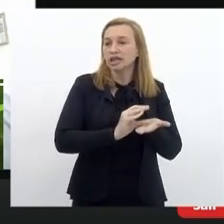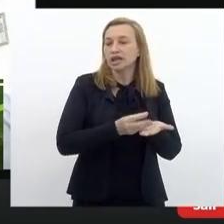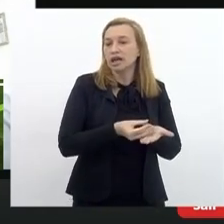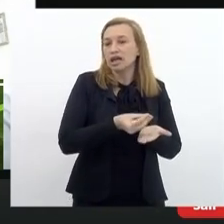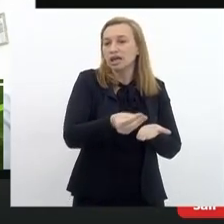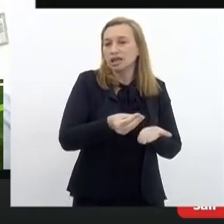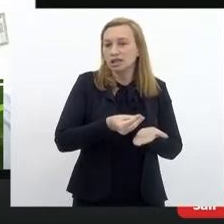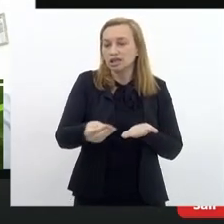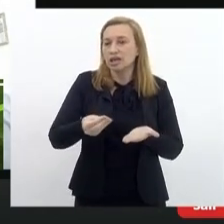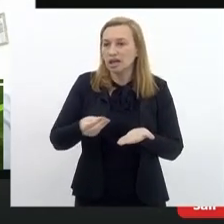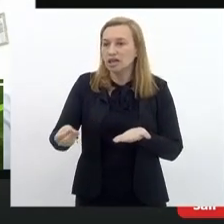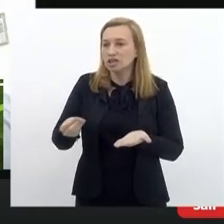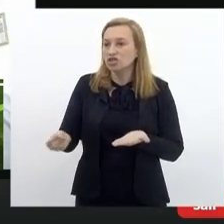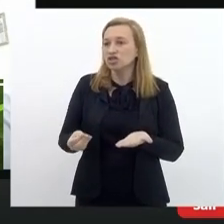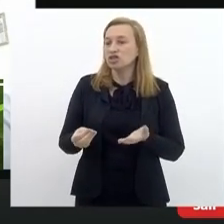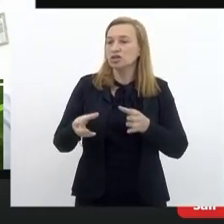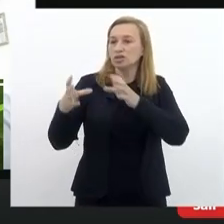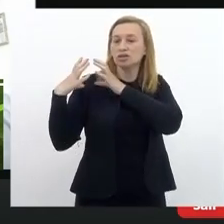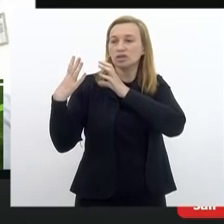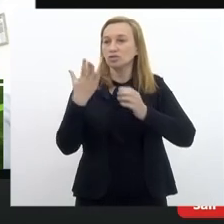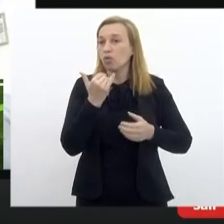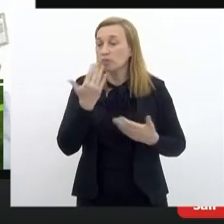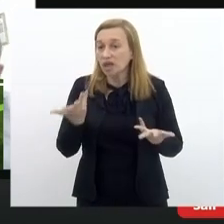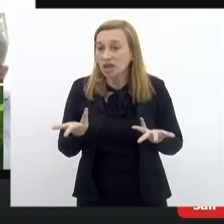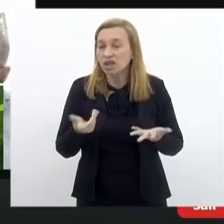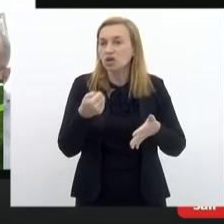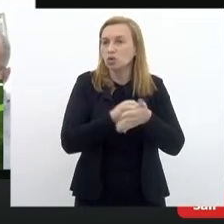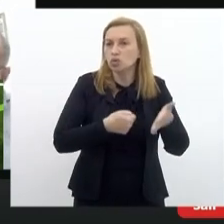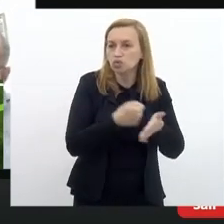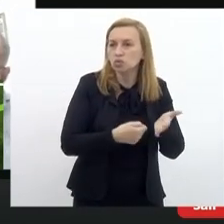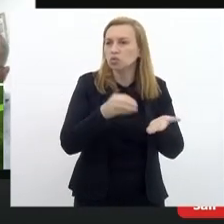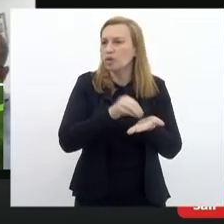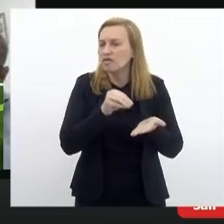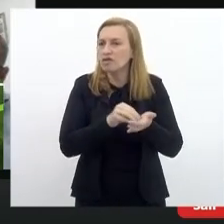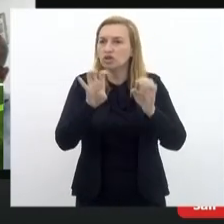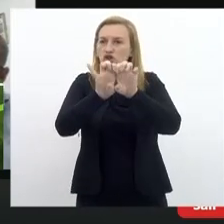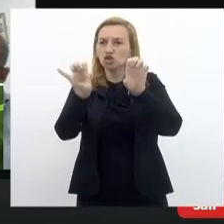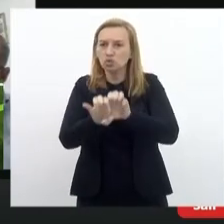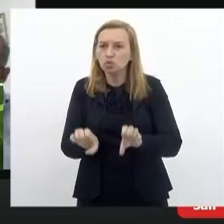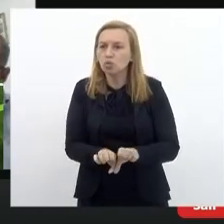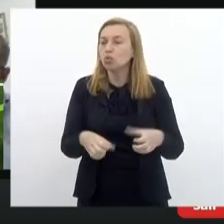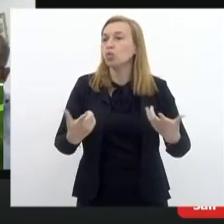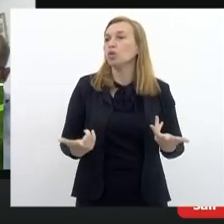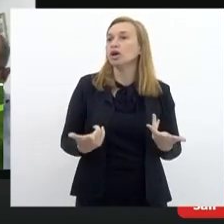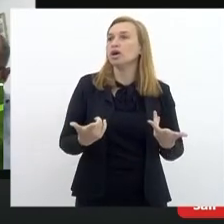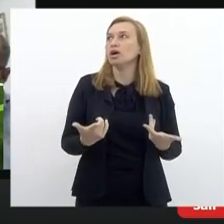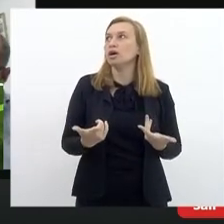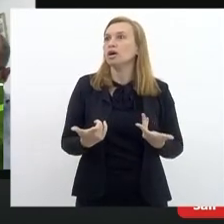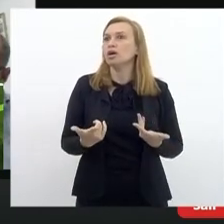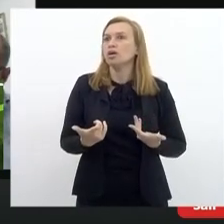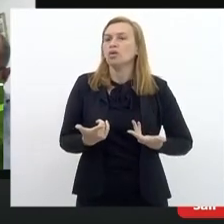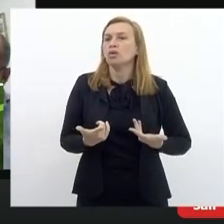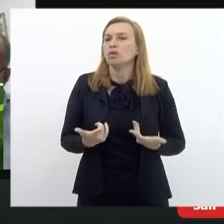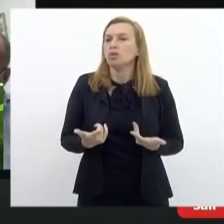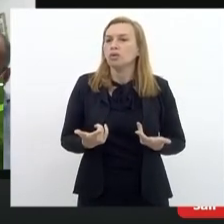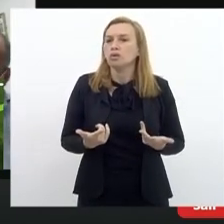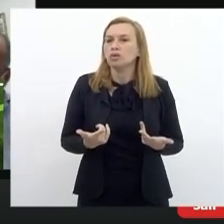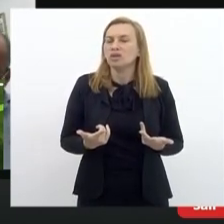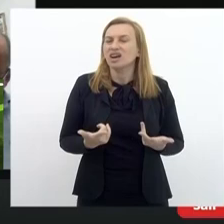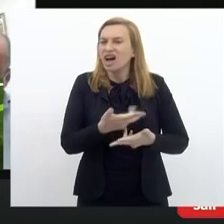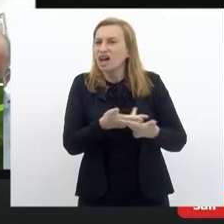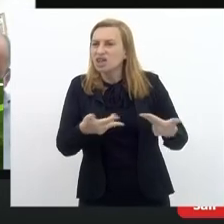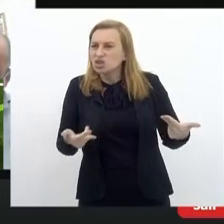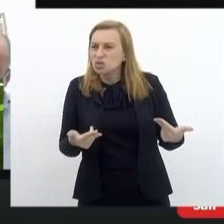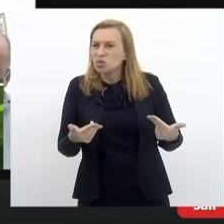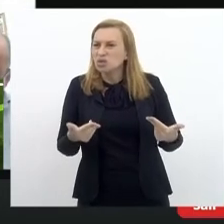alimentação, lutando com a falta de estrutura, com as coisas